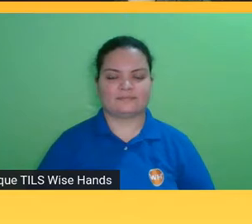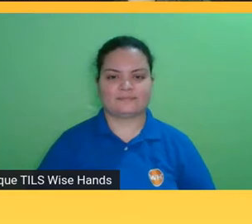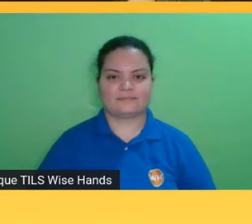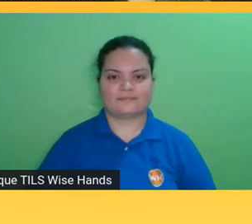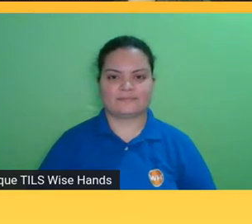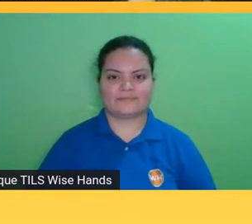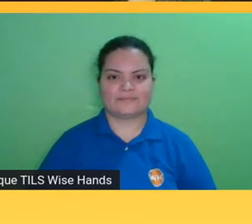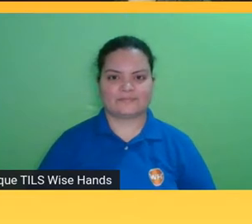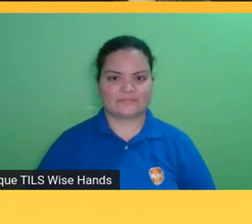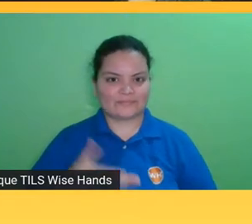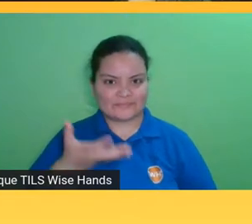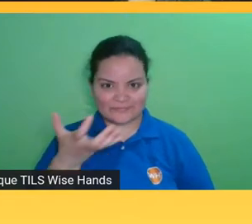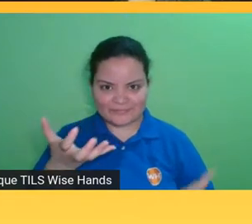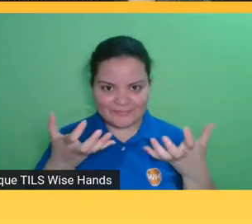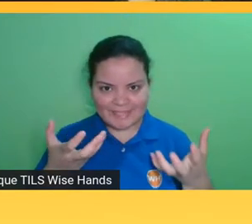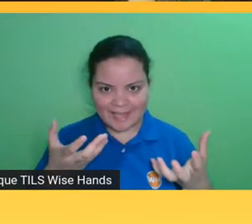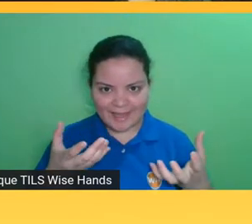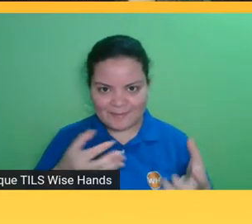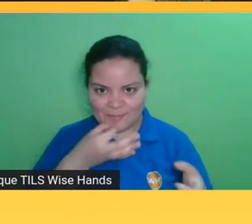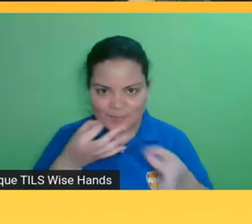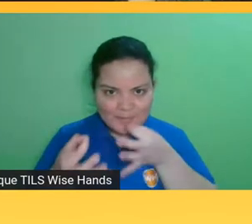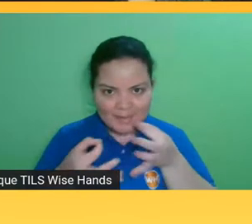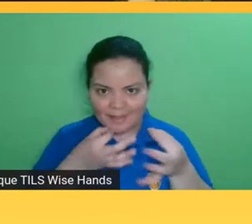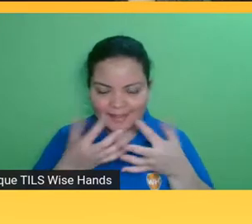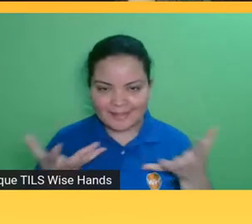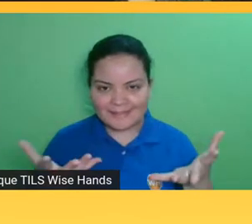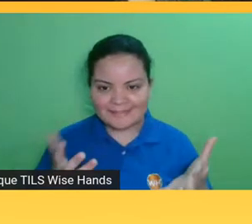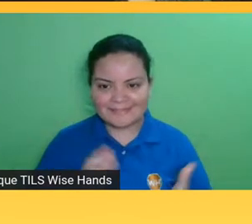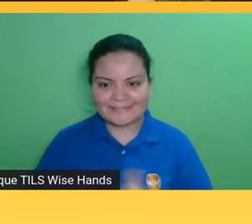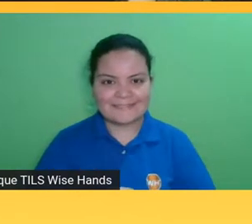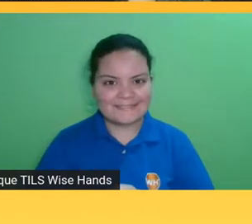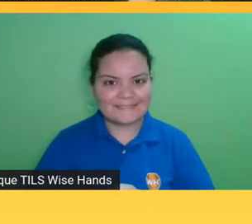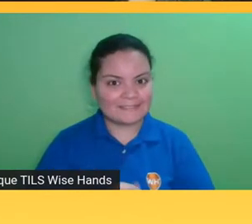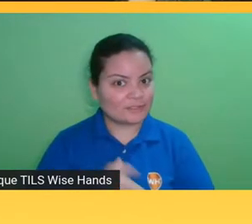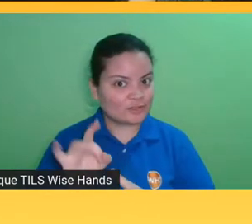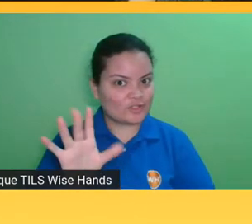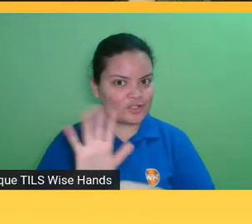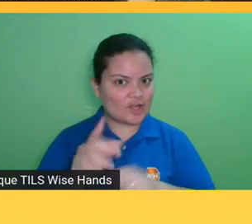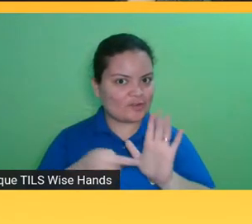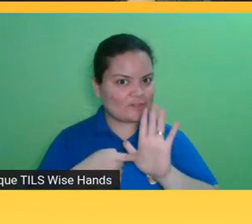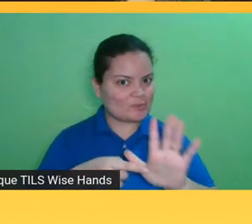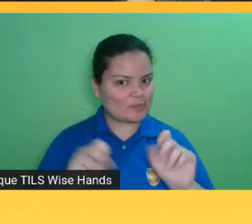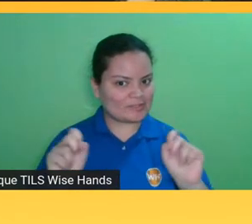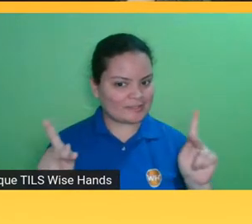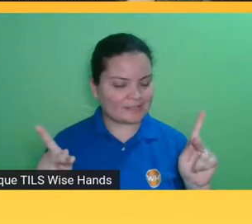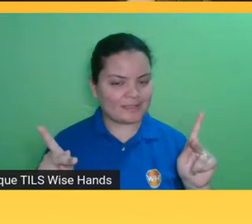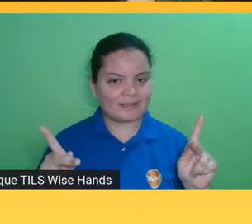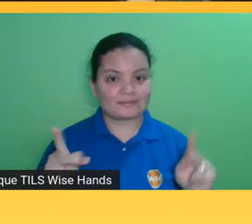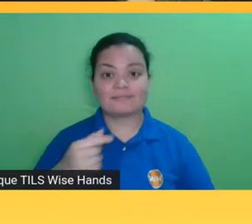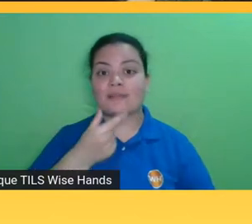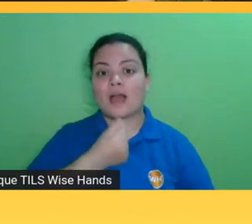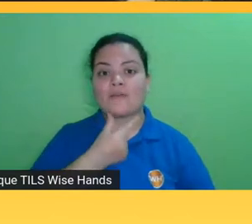querem comentar alguma coisa ou o vídeo já Rafael acho que está no mudo